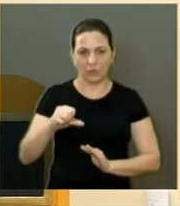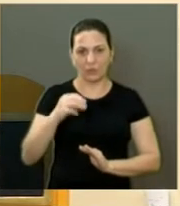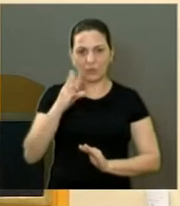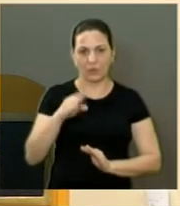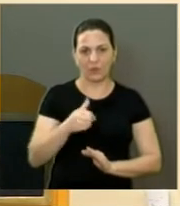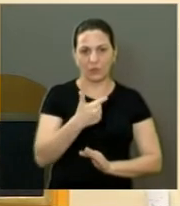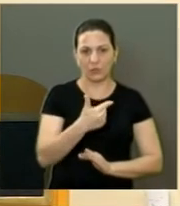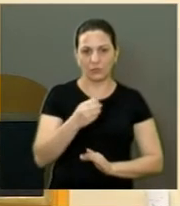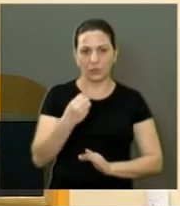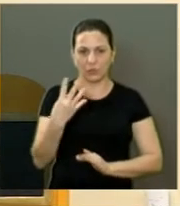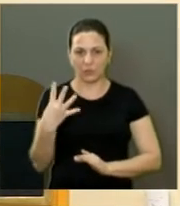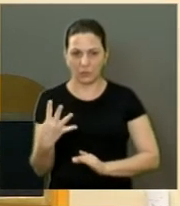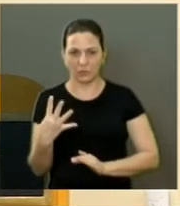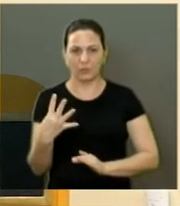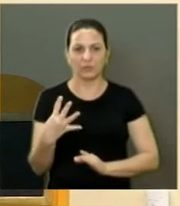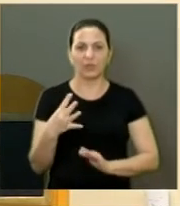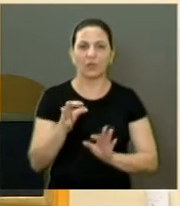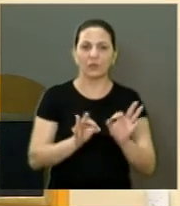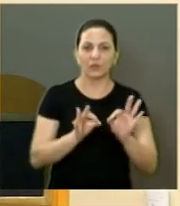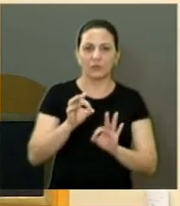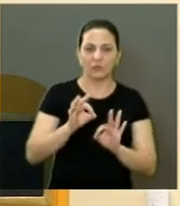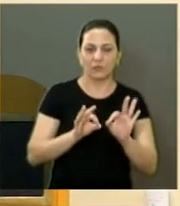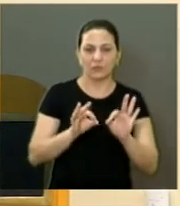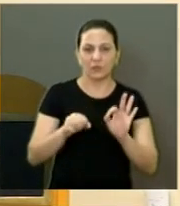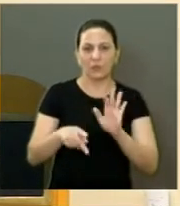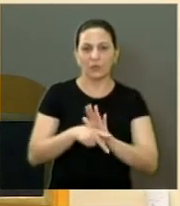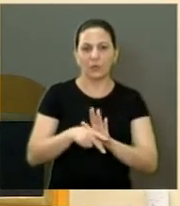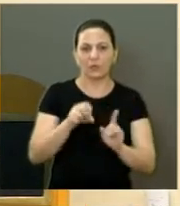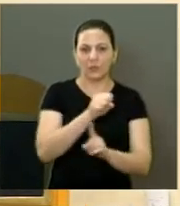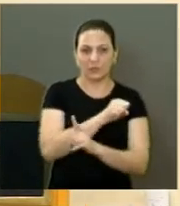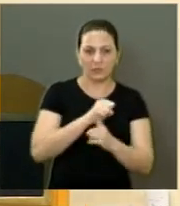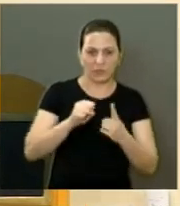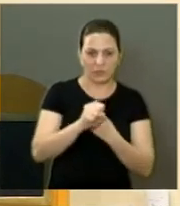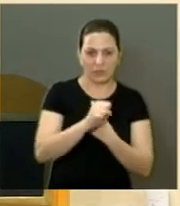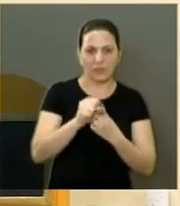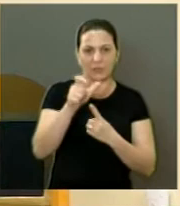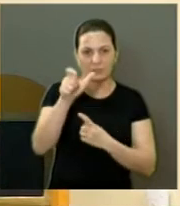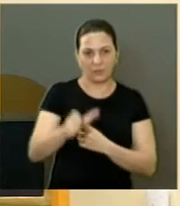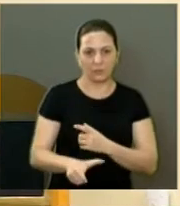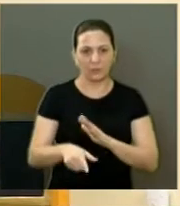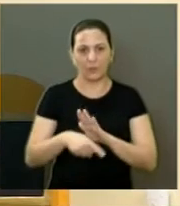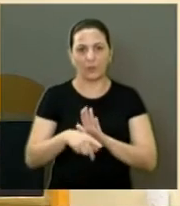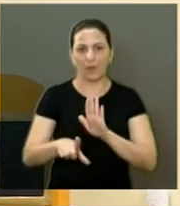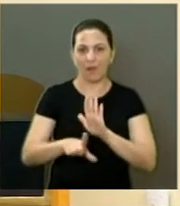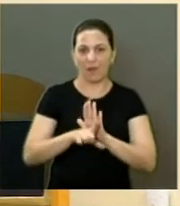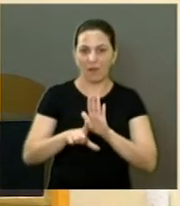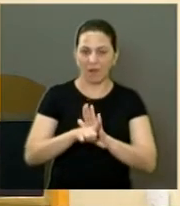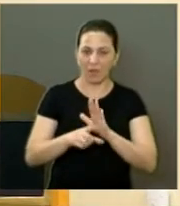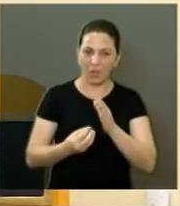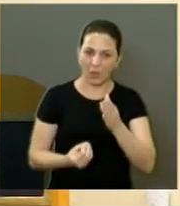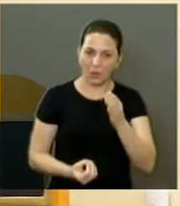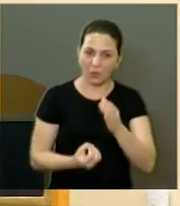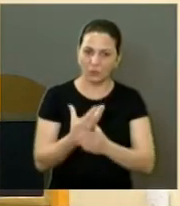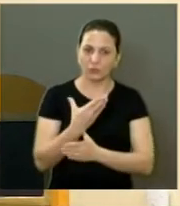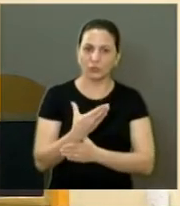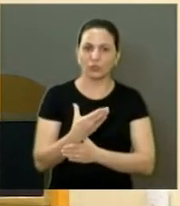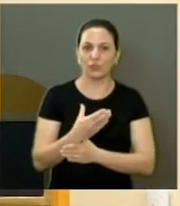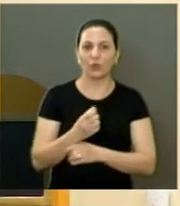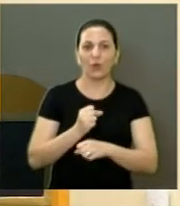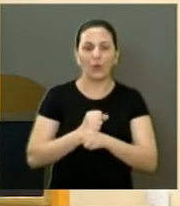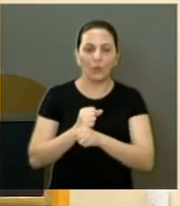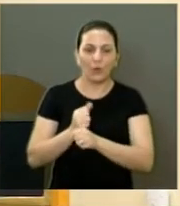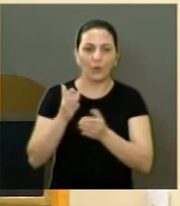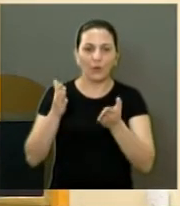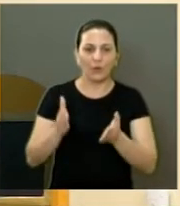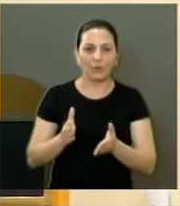regulatório das organizações da sociedade civil. Essa lei entrou em vigor, a partir desse ano.